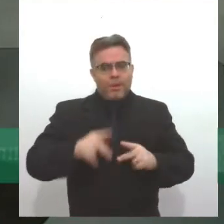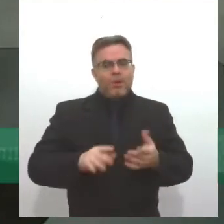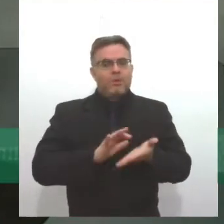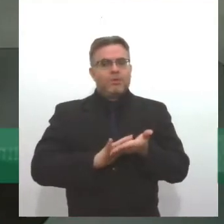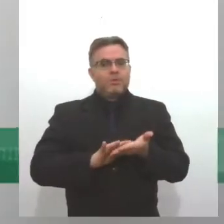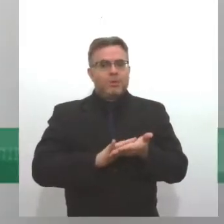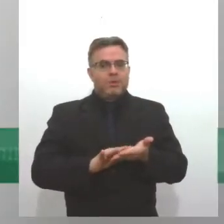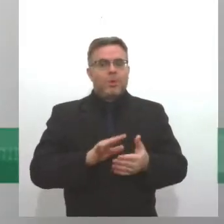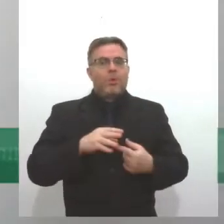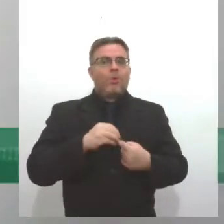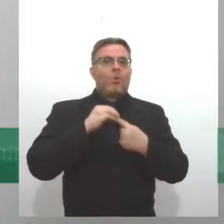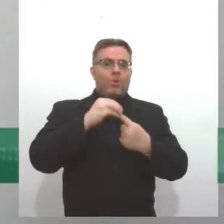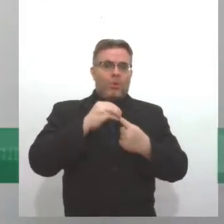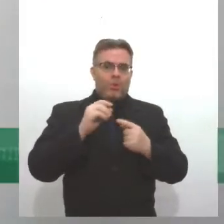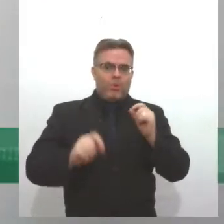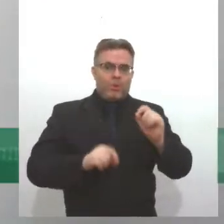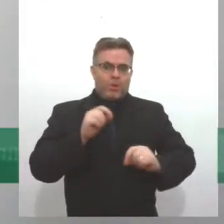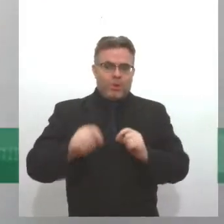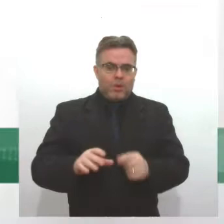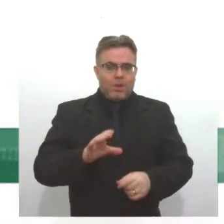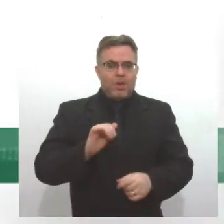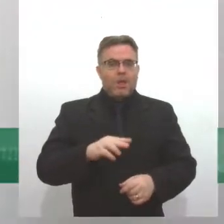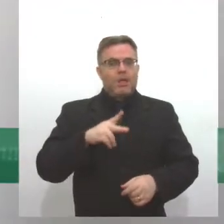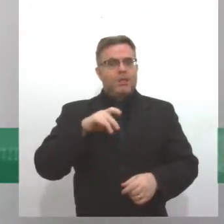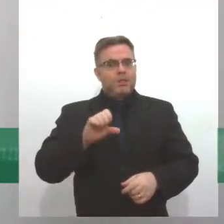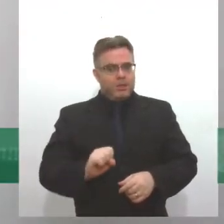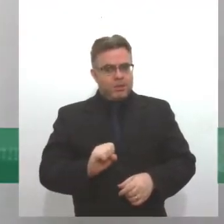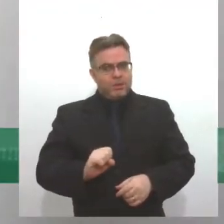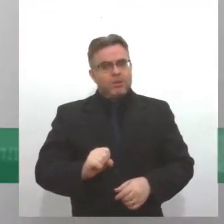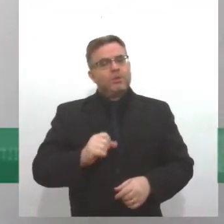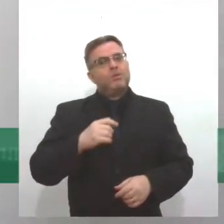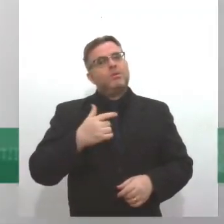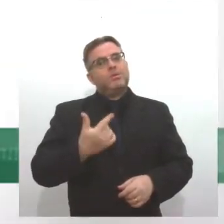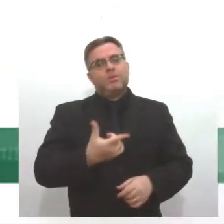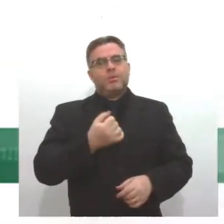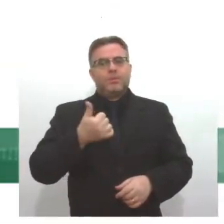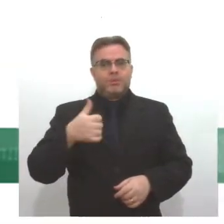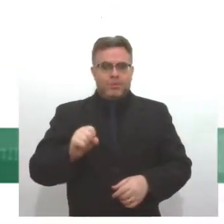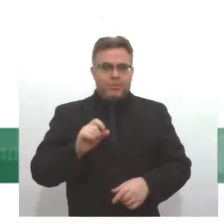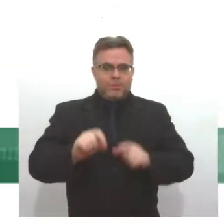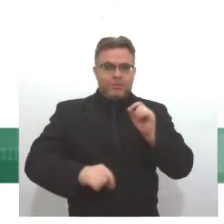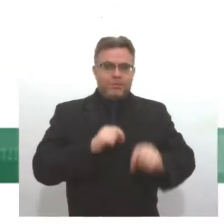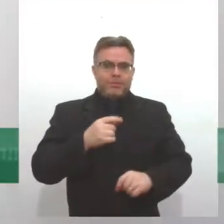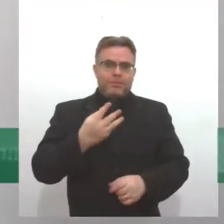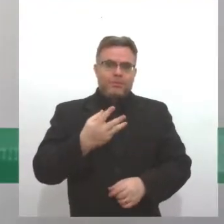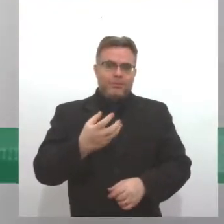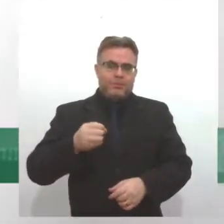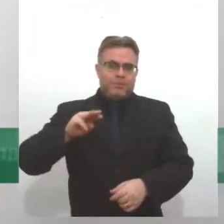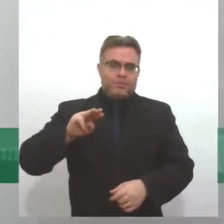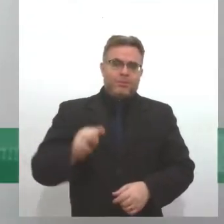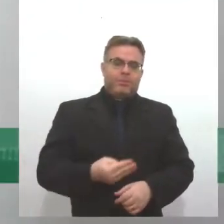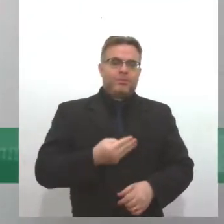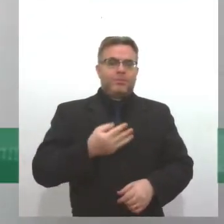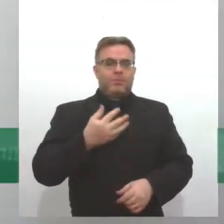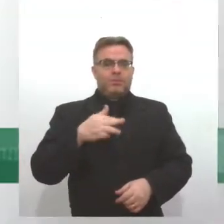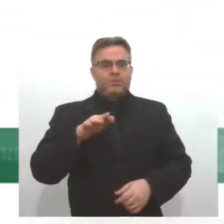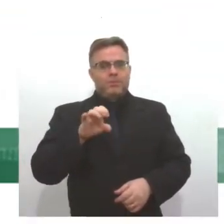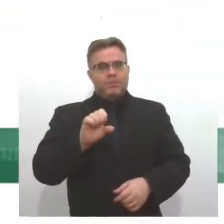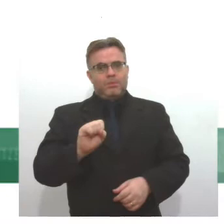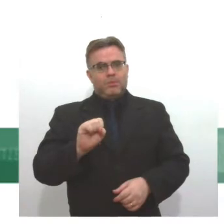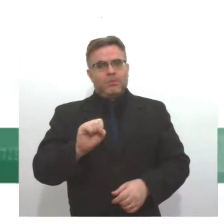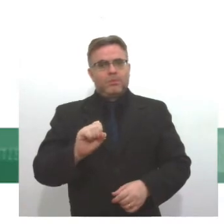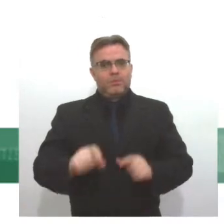mecanismo que se tem é o Cade Único. O Cade Único, em 2018, tinha 28 mil ciganos. Hoje deve ter 30 mil ciganos. Os CRAs, inclusive, quero